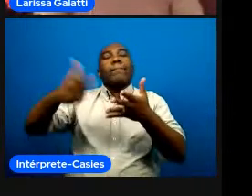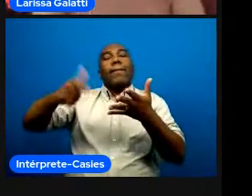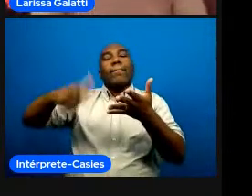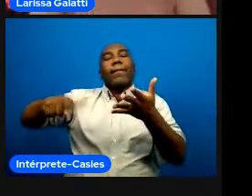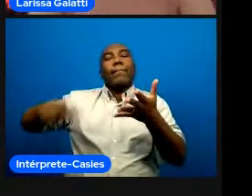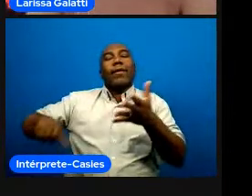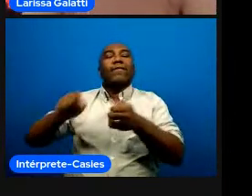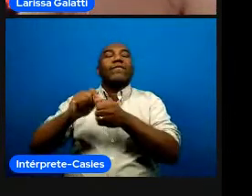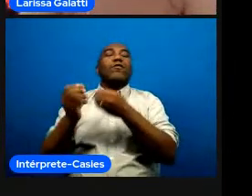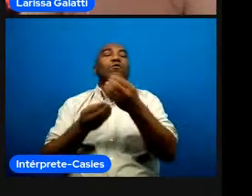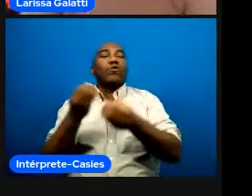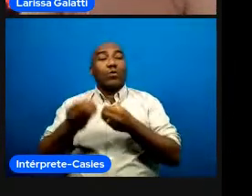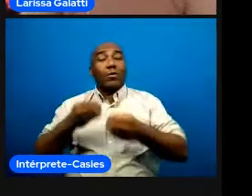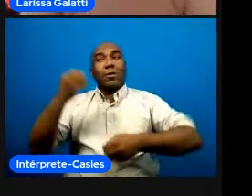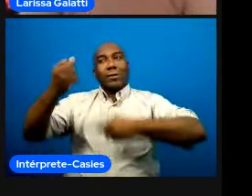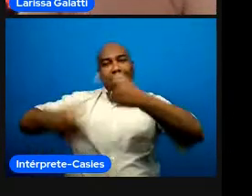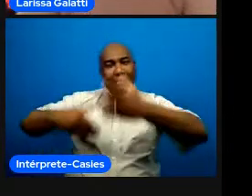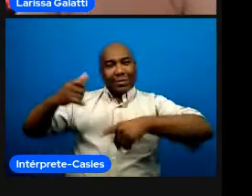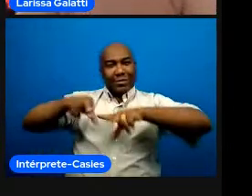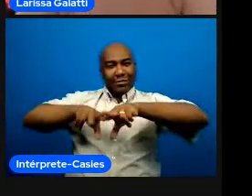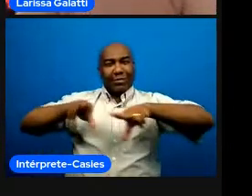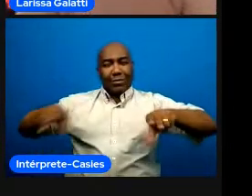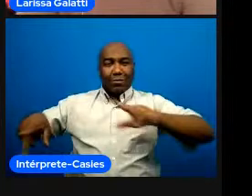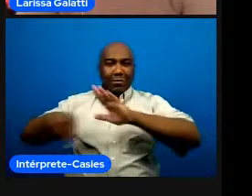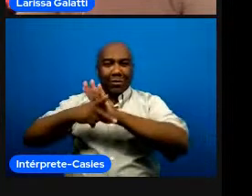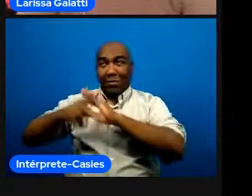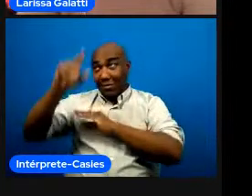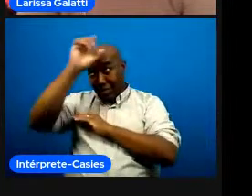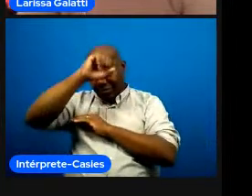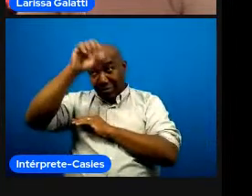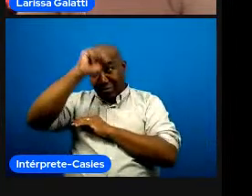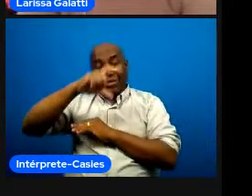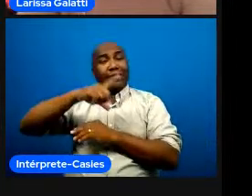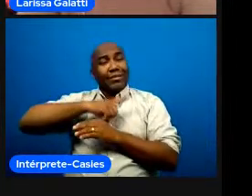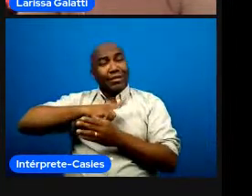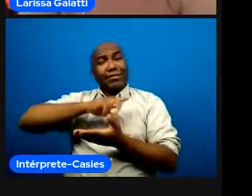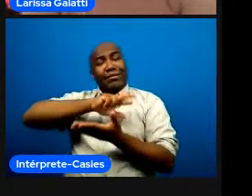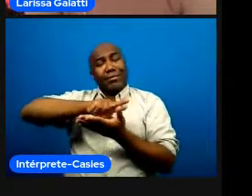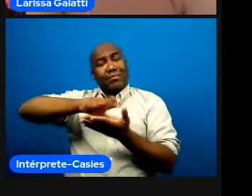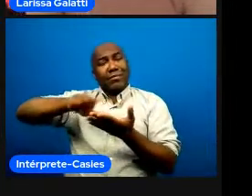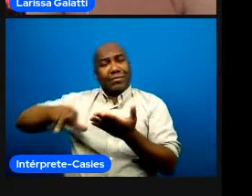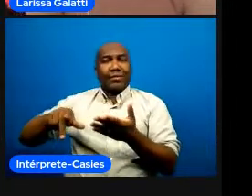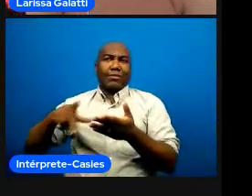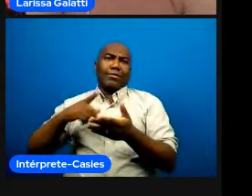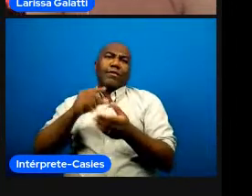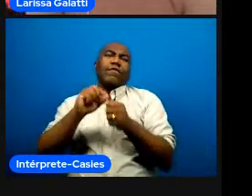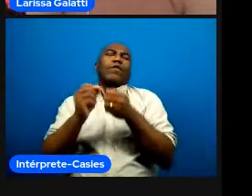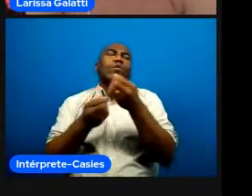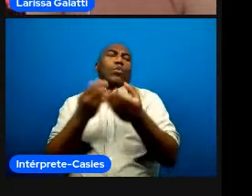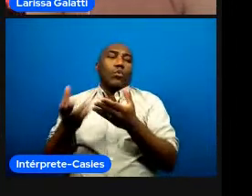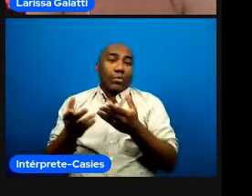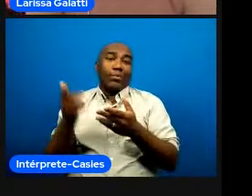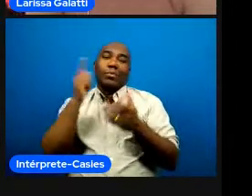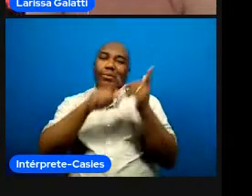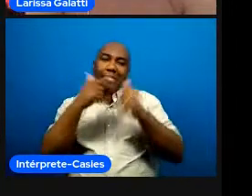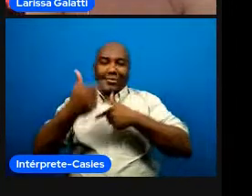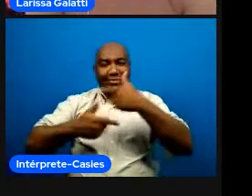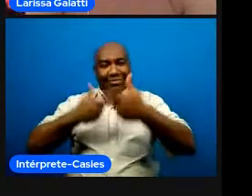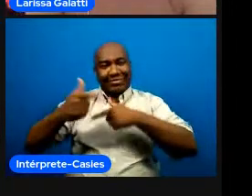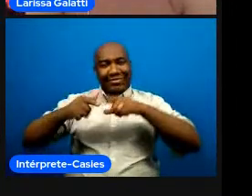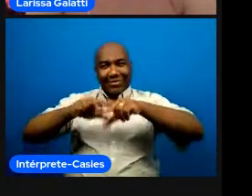desenhados para aprendizagem tendem a trazer conteúdos mais restritos sobre questões